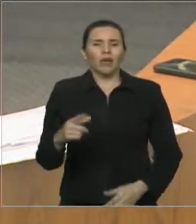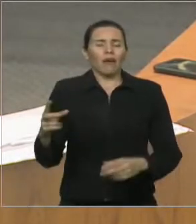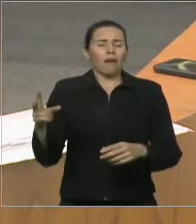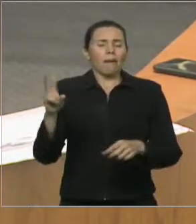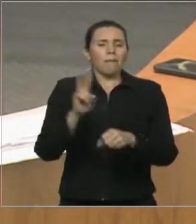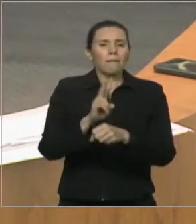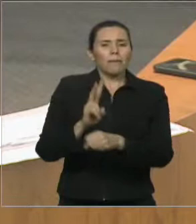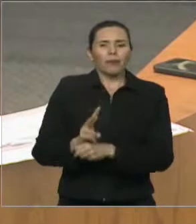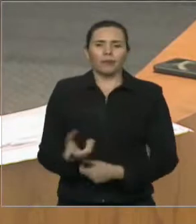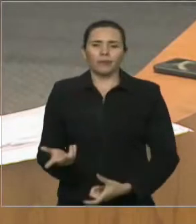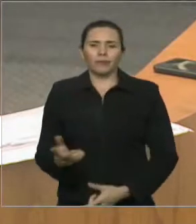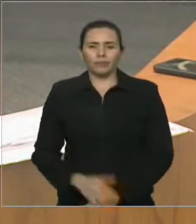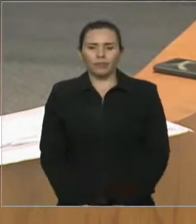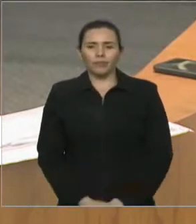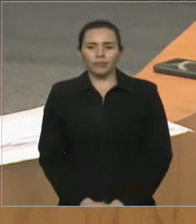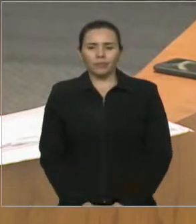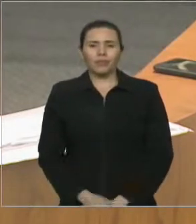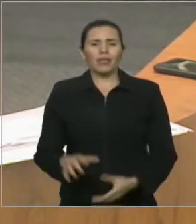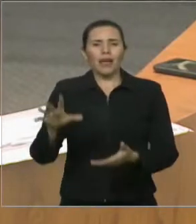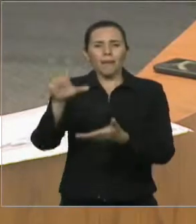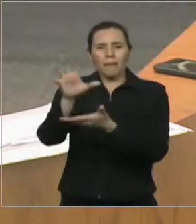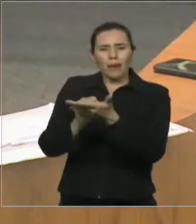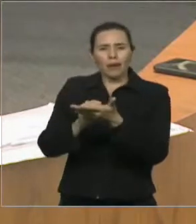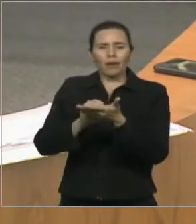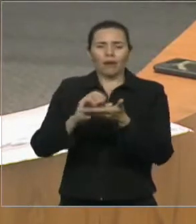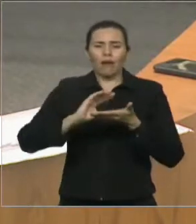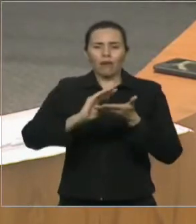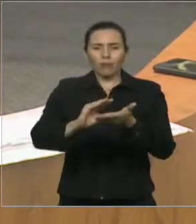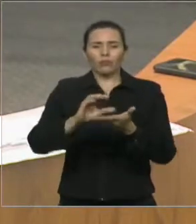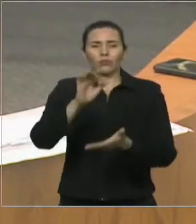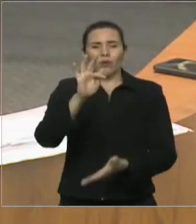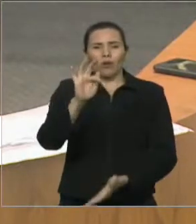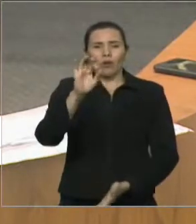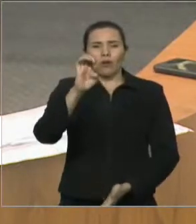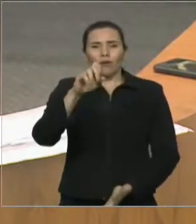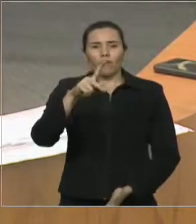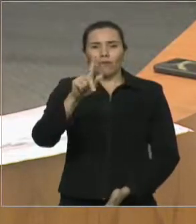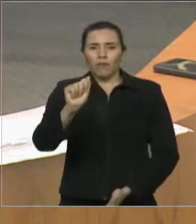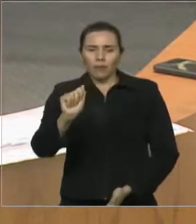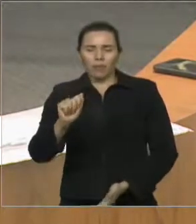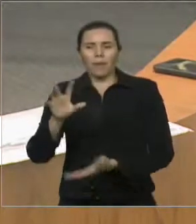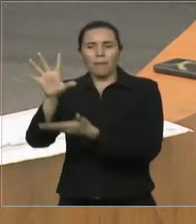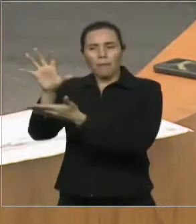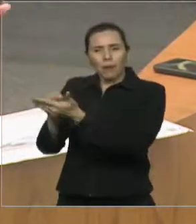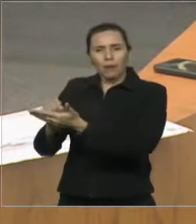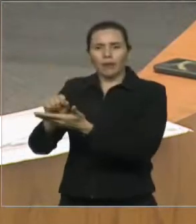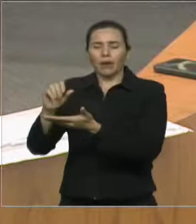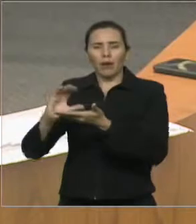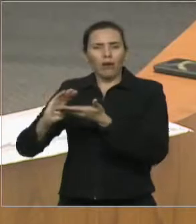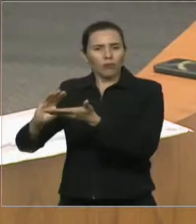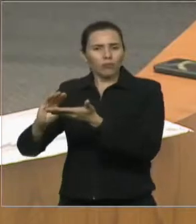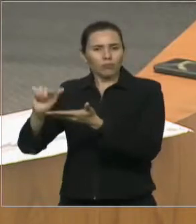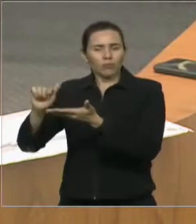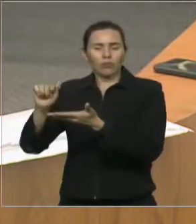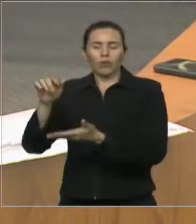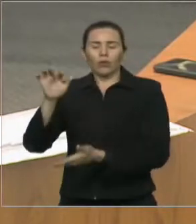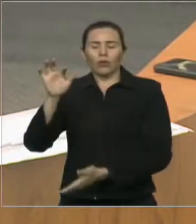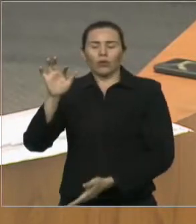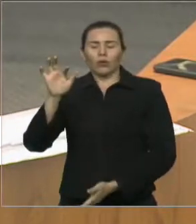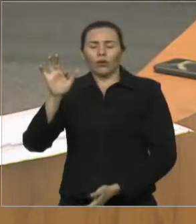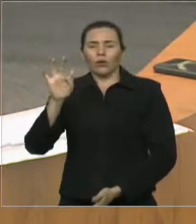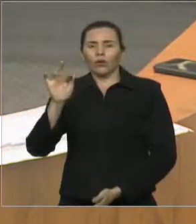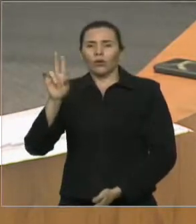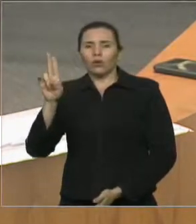FEPA. A estrada que está aí inaugurada já não presta mais. E foi os bueiros e os carros pesados.